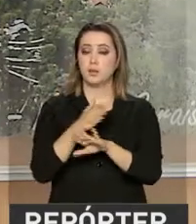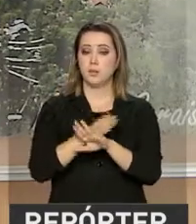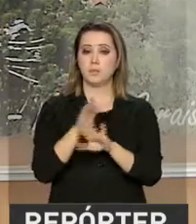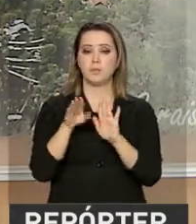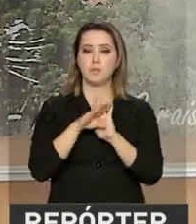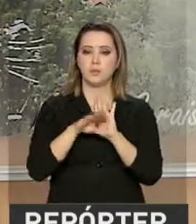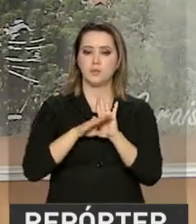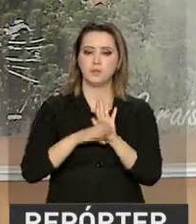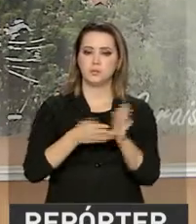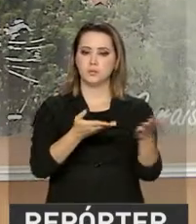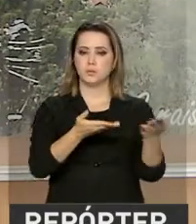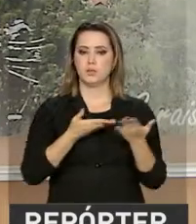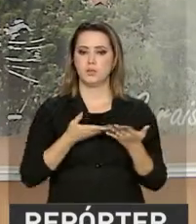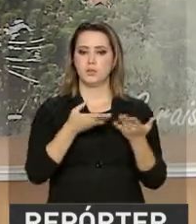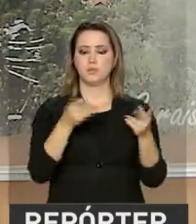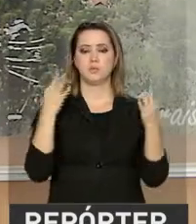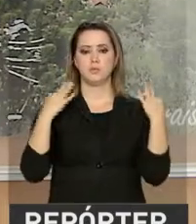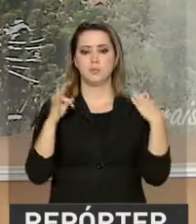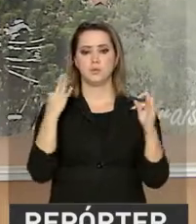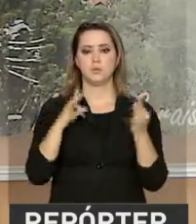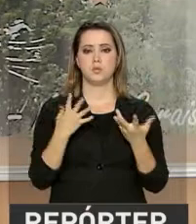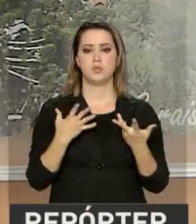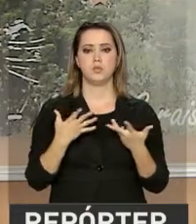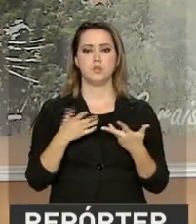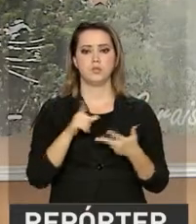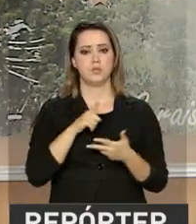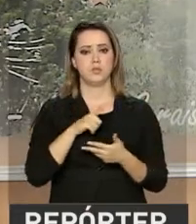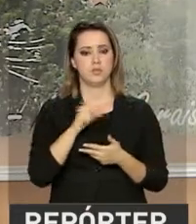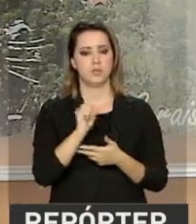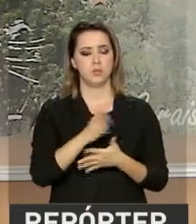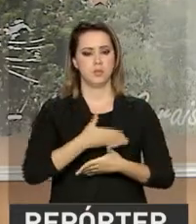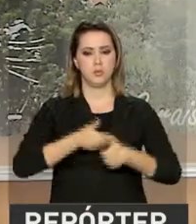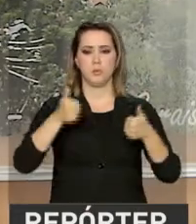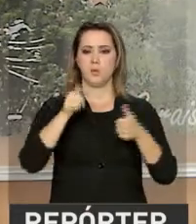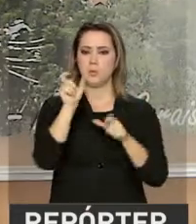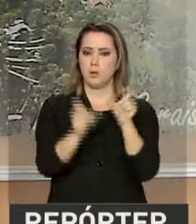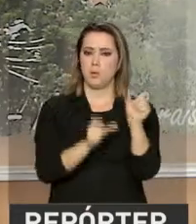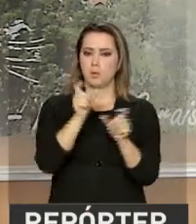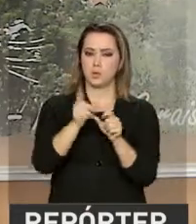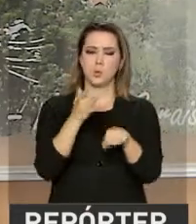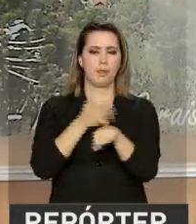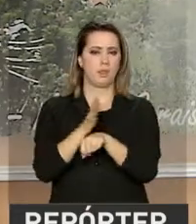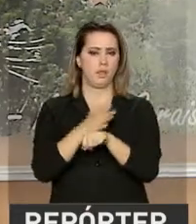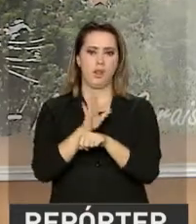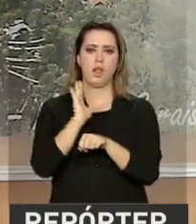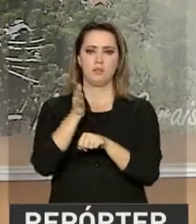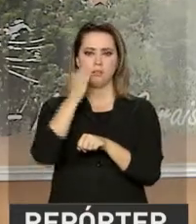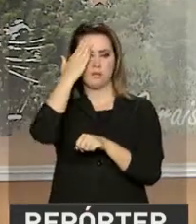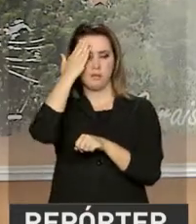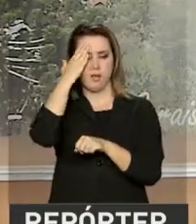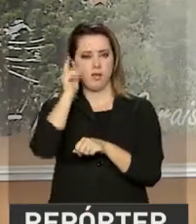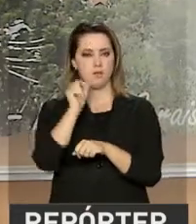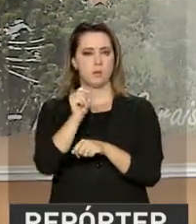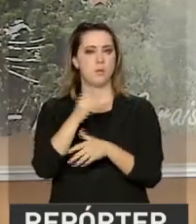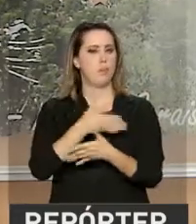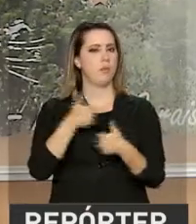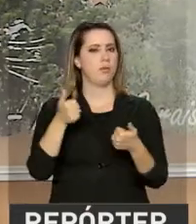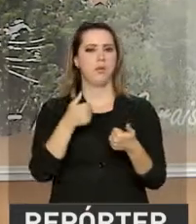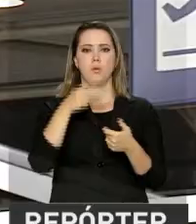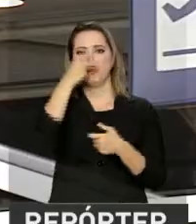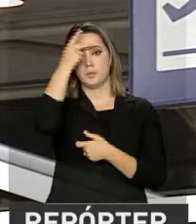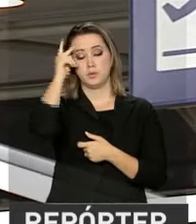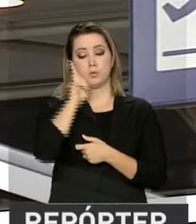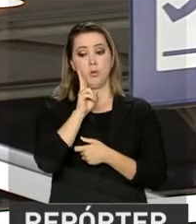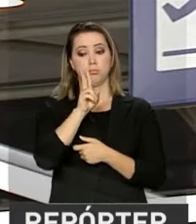recebe o turista. Se eu tenho um melhor atendente, um qualificado, eu com certeza vou atrair mais